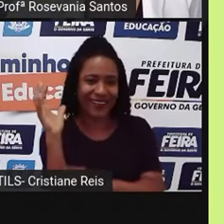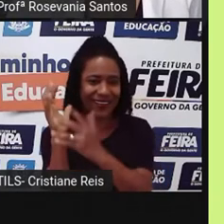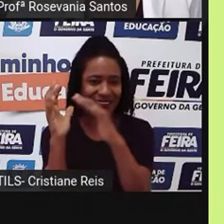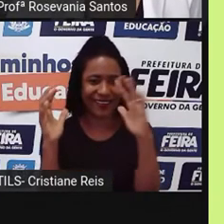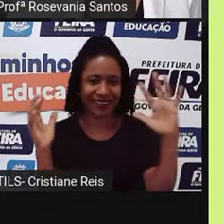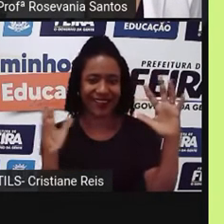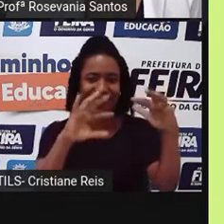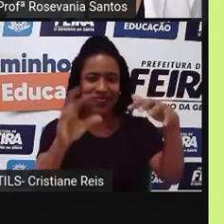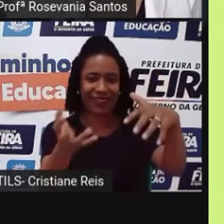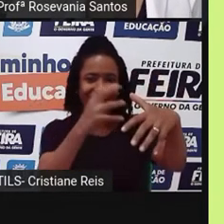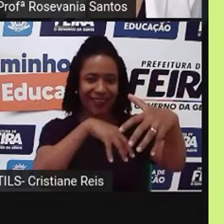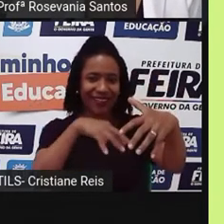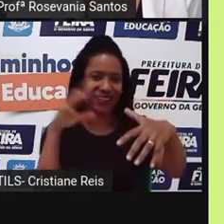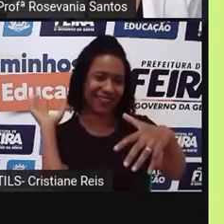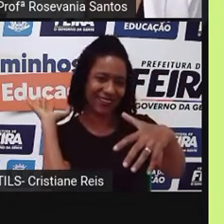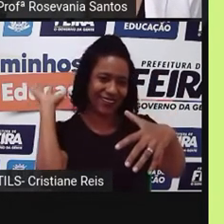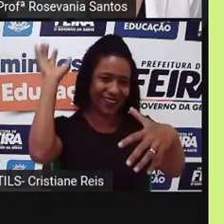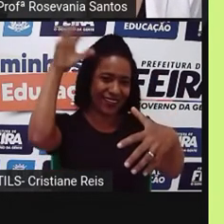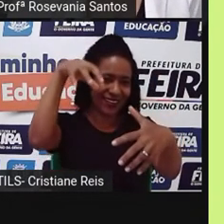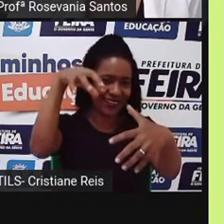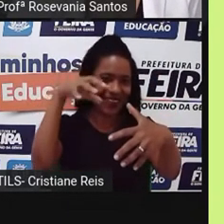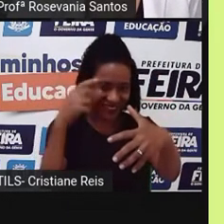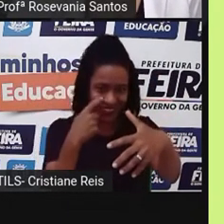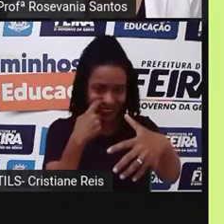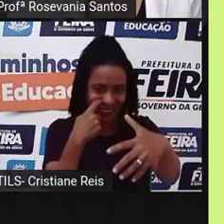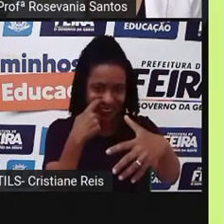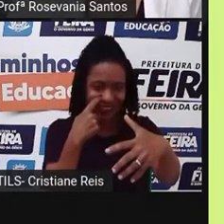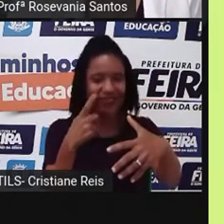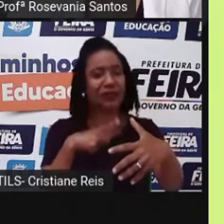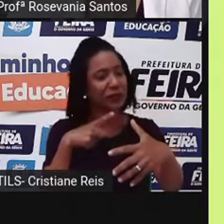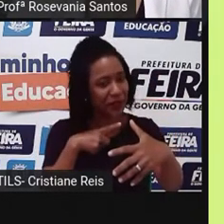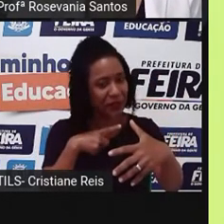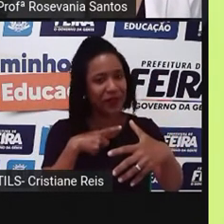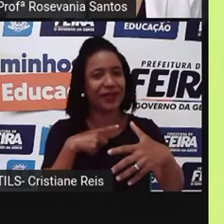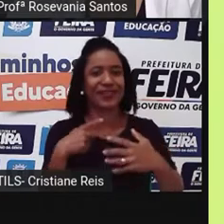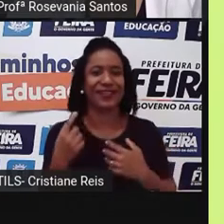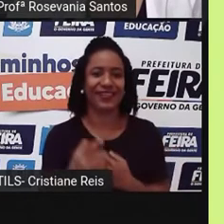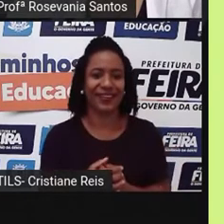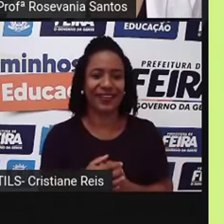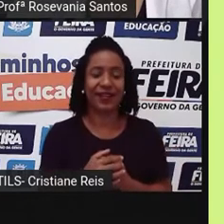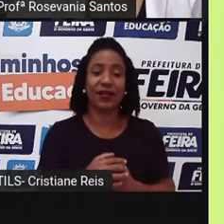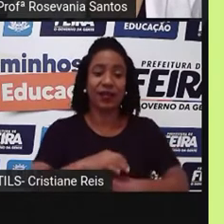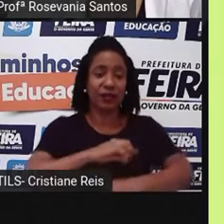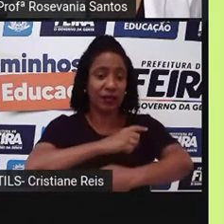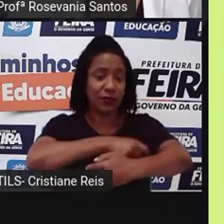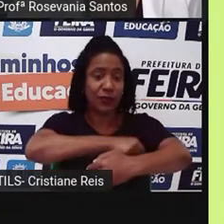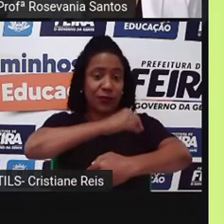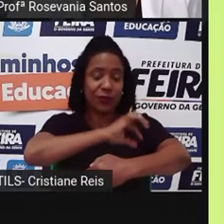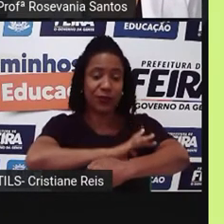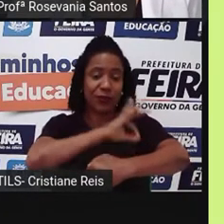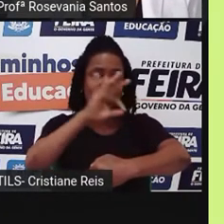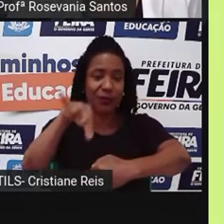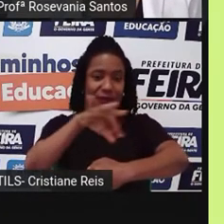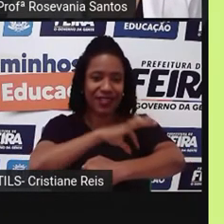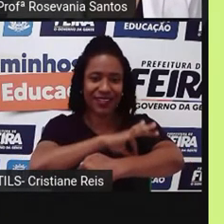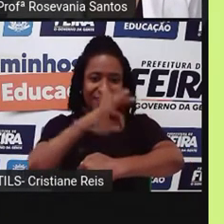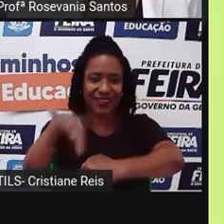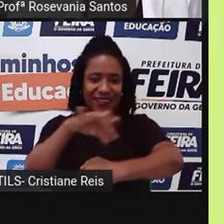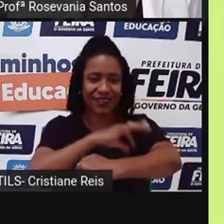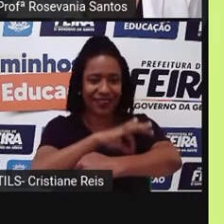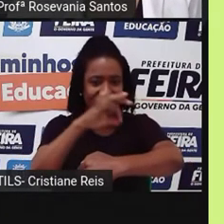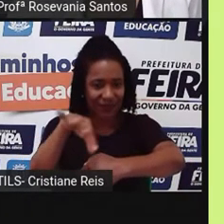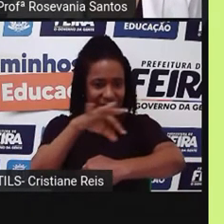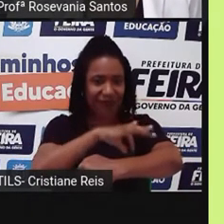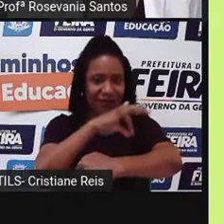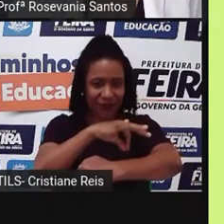máquina, né? Colhendo aí o café. Os grãos de café poderão ser consumidos pelas pessoas que moram no